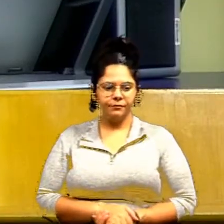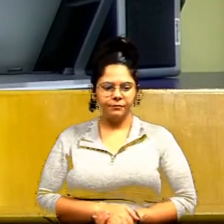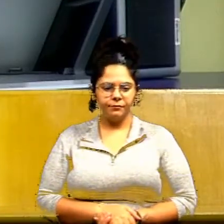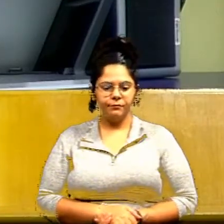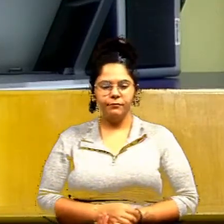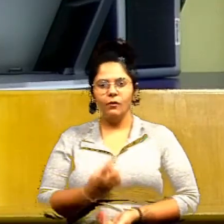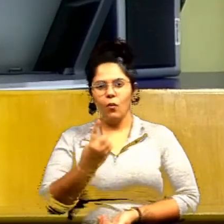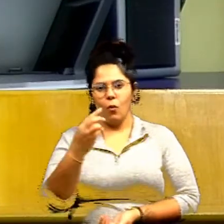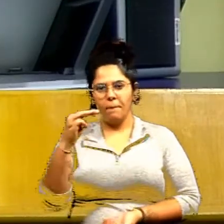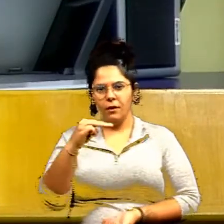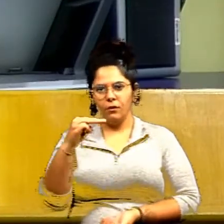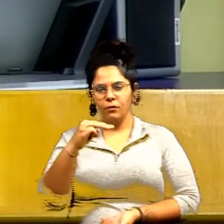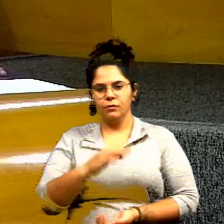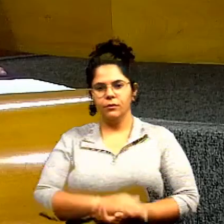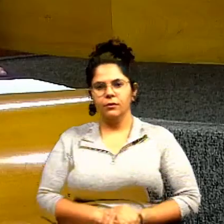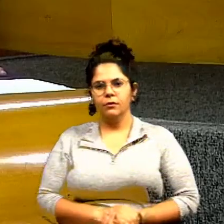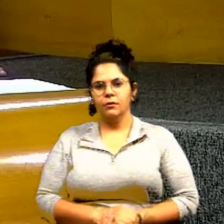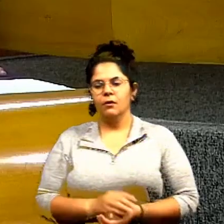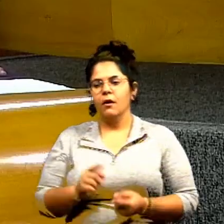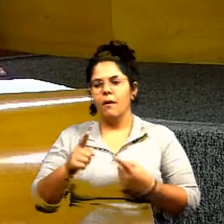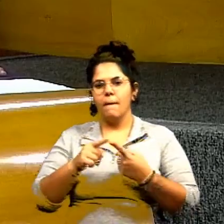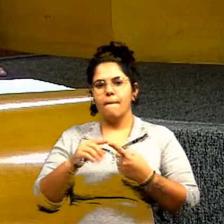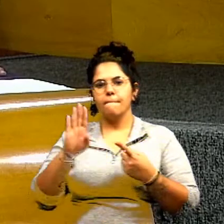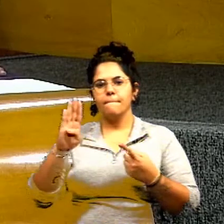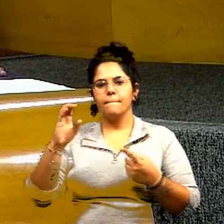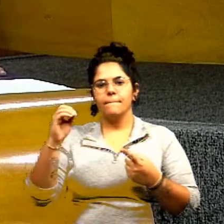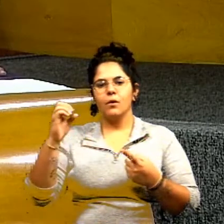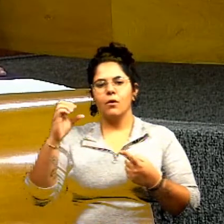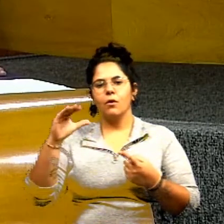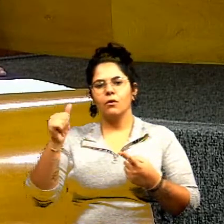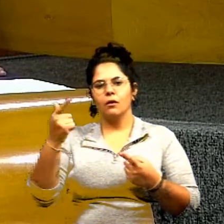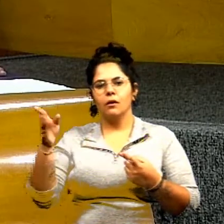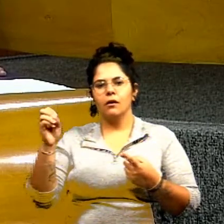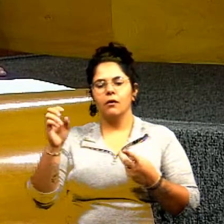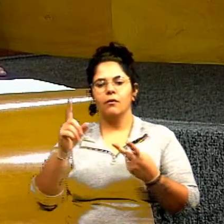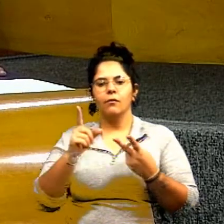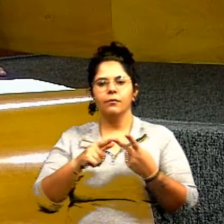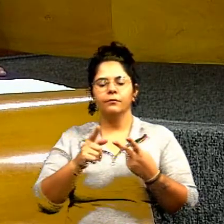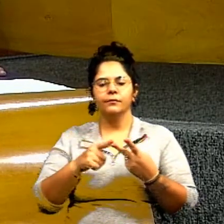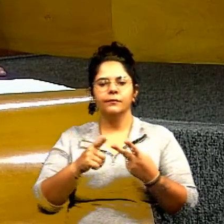mais um minuto pode concluir. Meu amigo Bocão, meu amigo